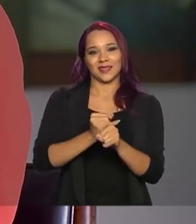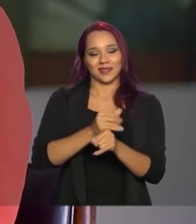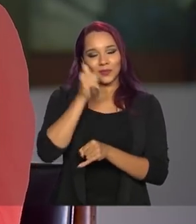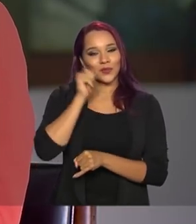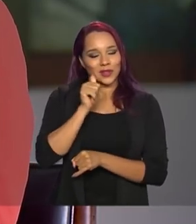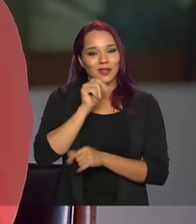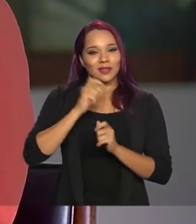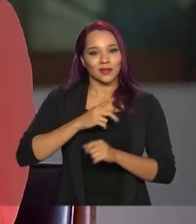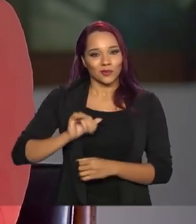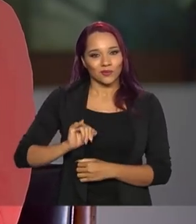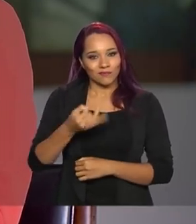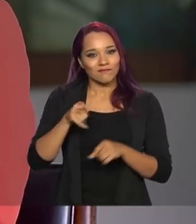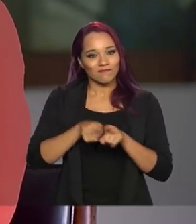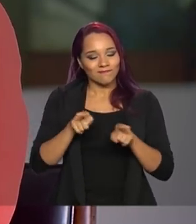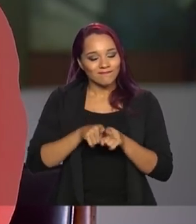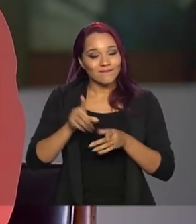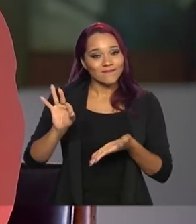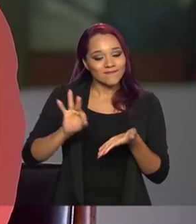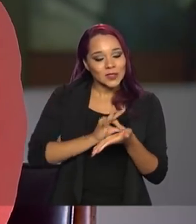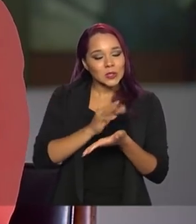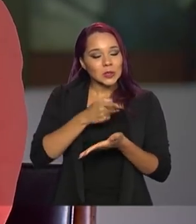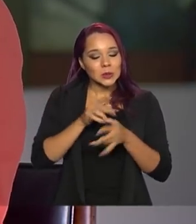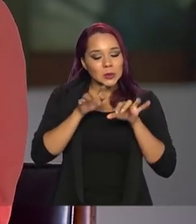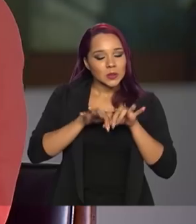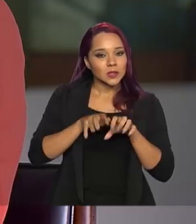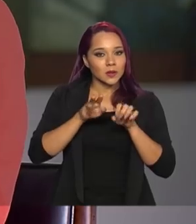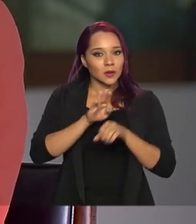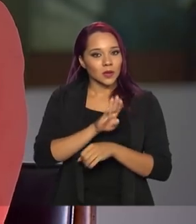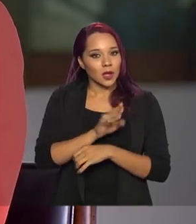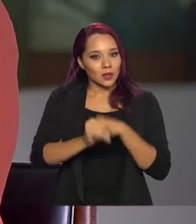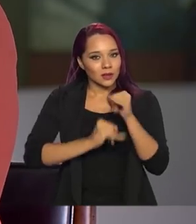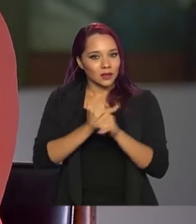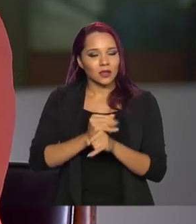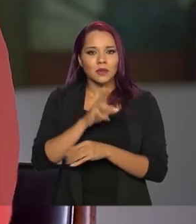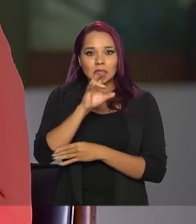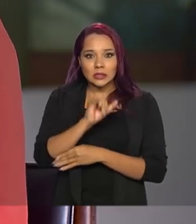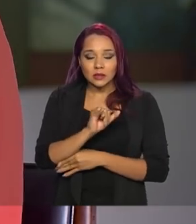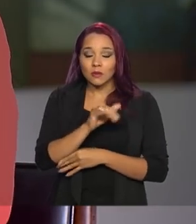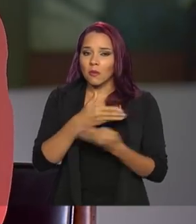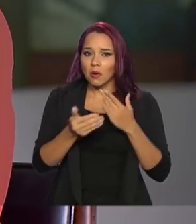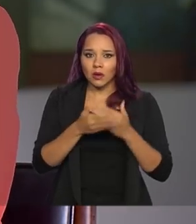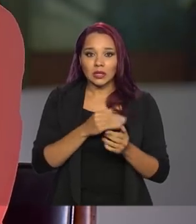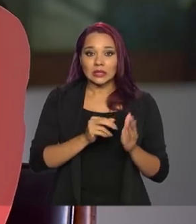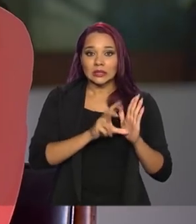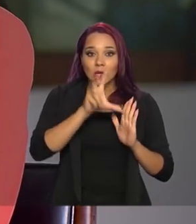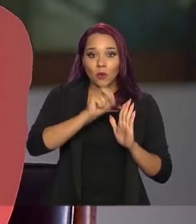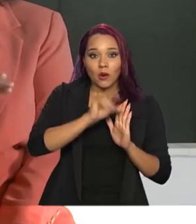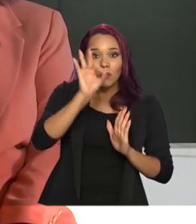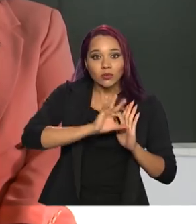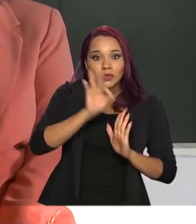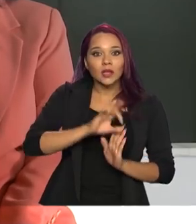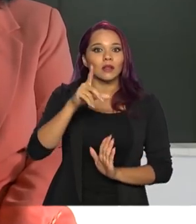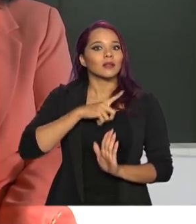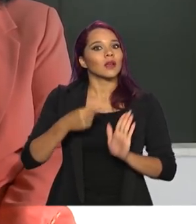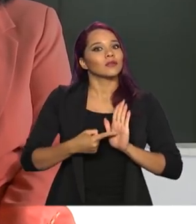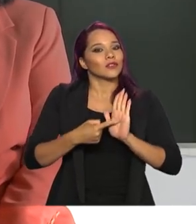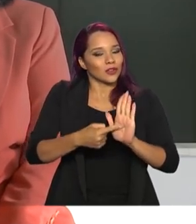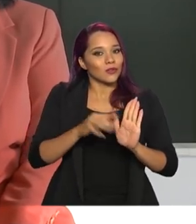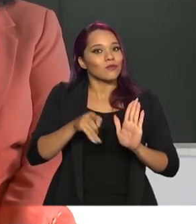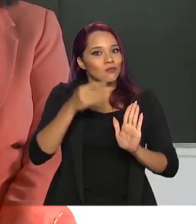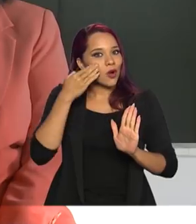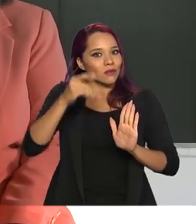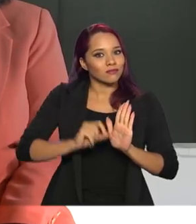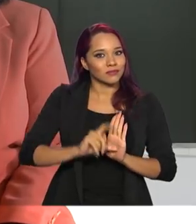tendo a oportunidade de fazer o registro online. Mas, de qualquer forma, 50% tem uma indicação aí que a violência cresceu.